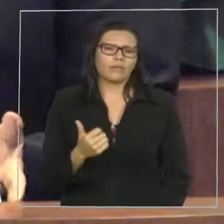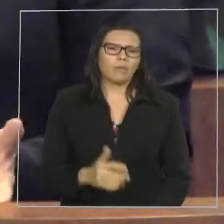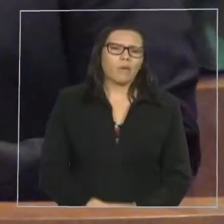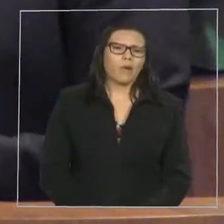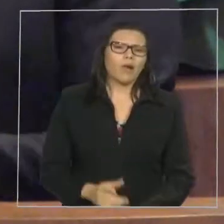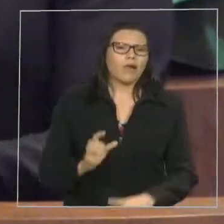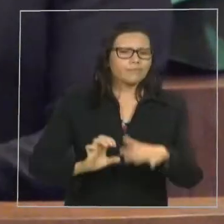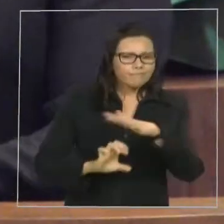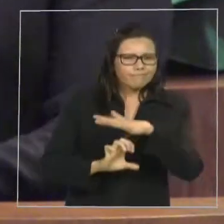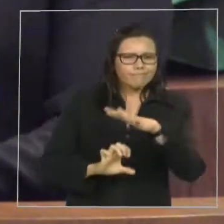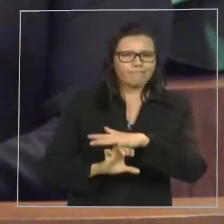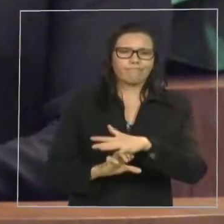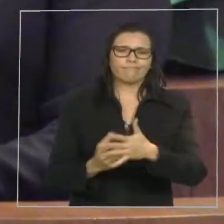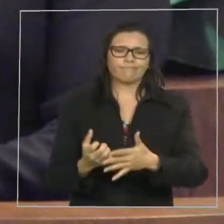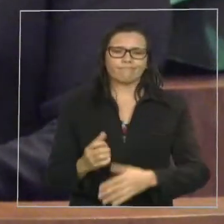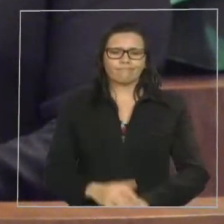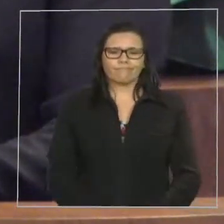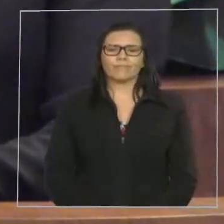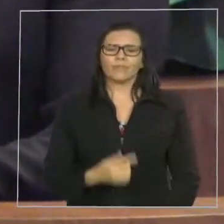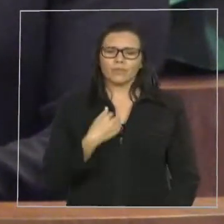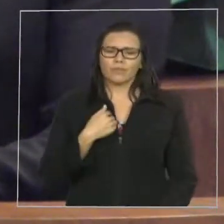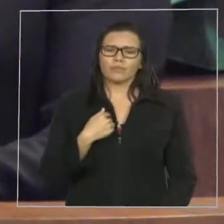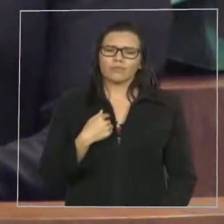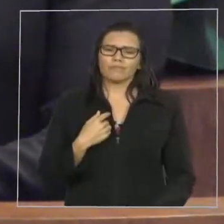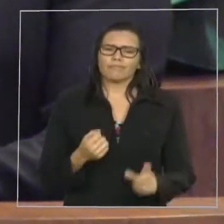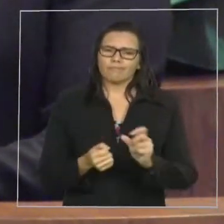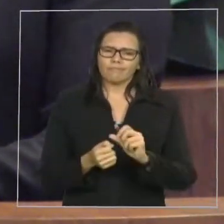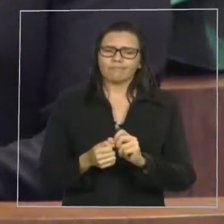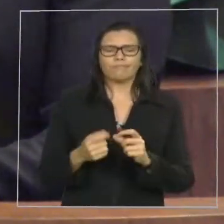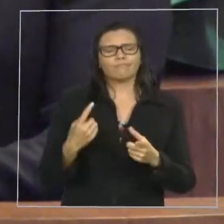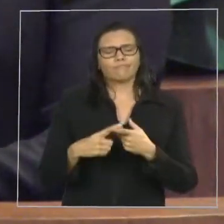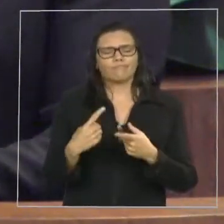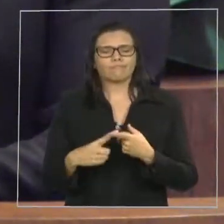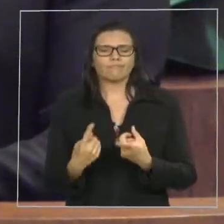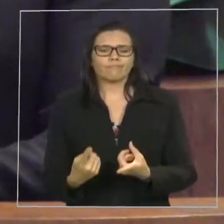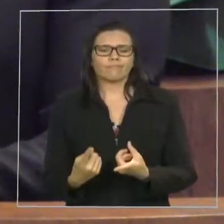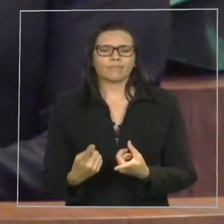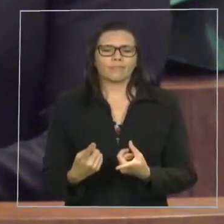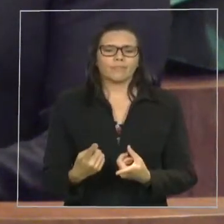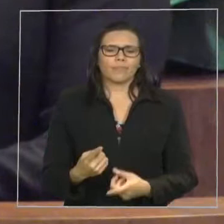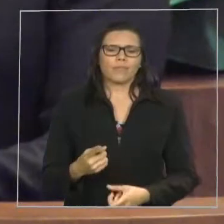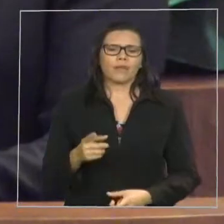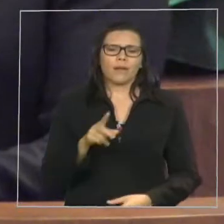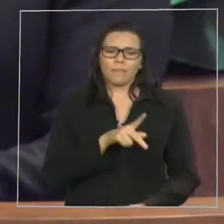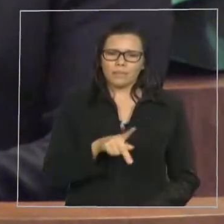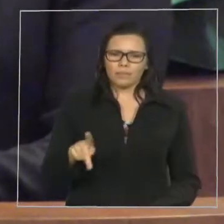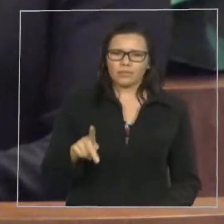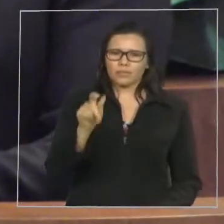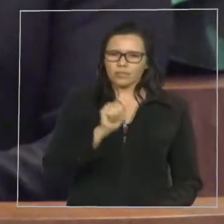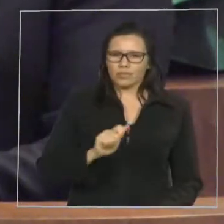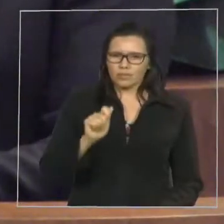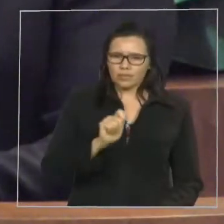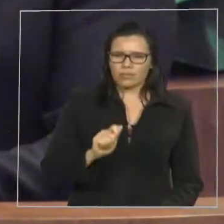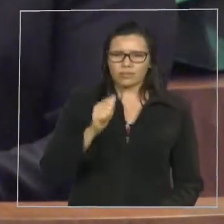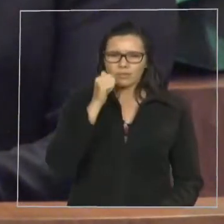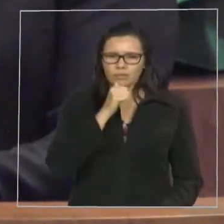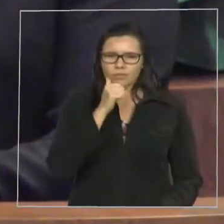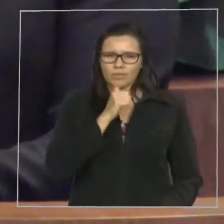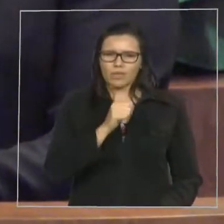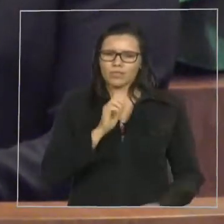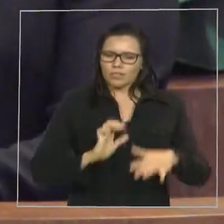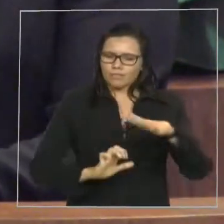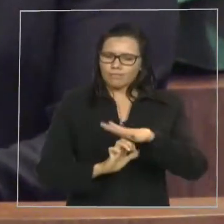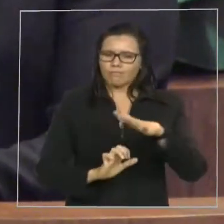visita da presidente da Associação das Mulheres Empreendedoras do Maranhão,